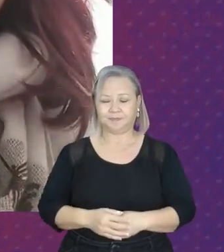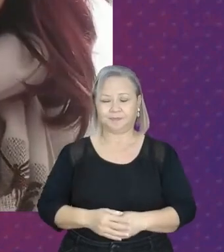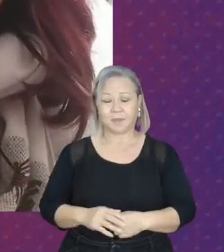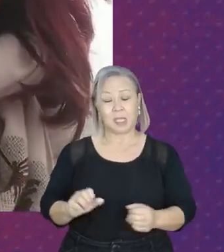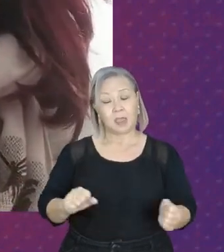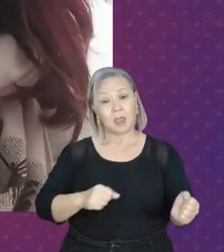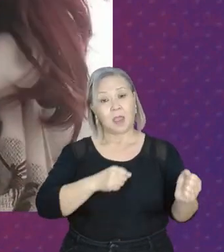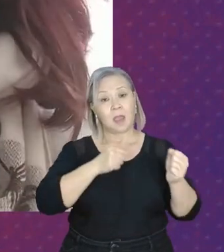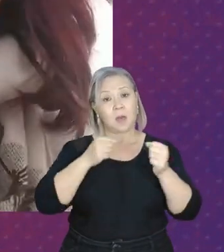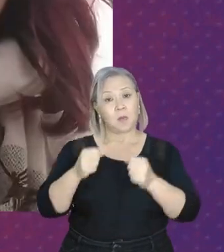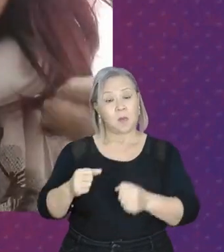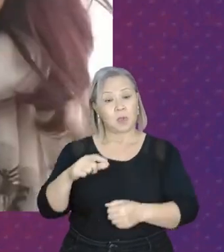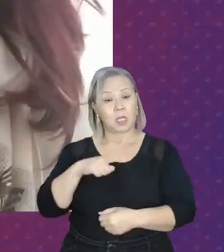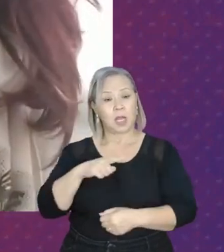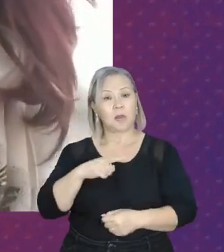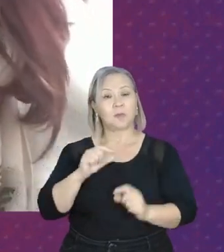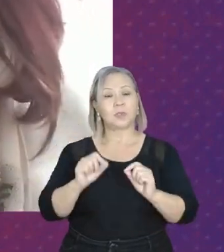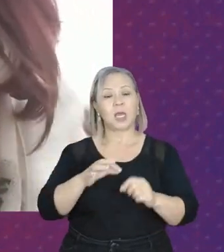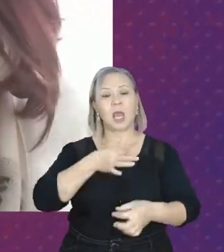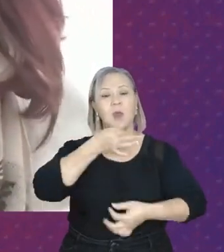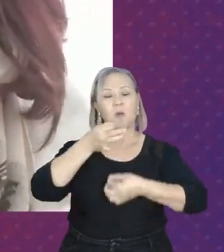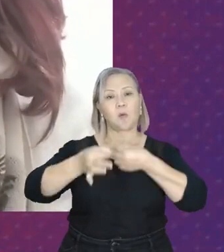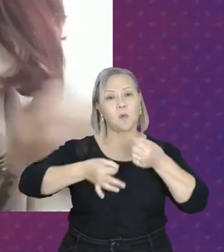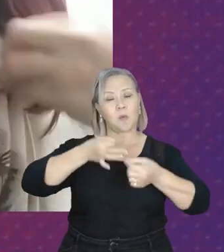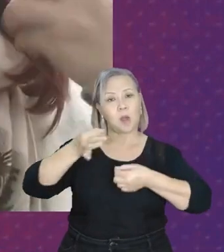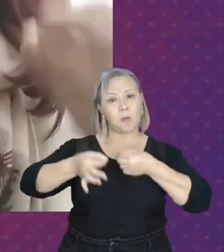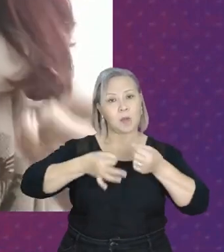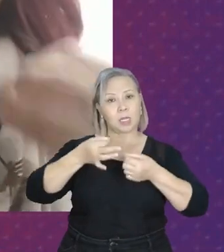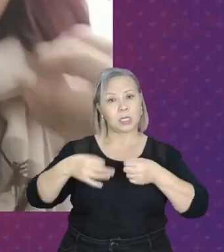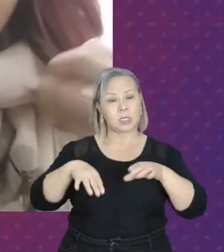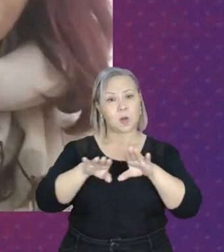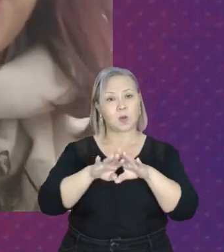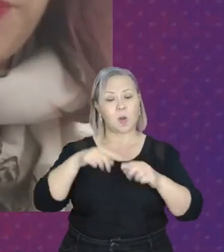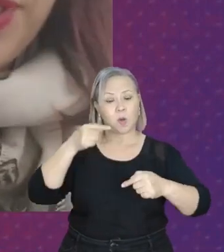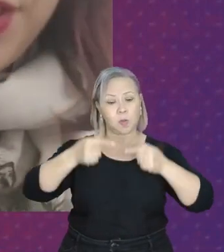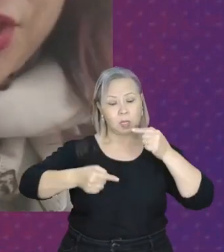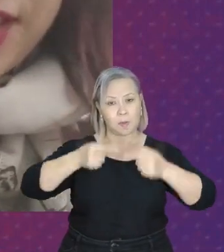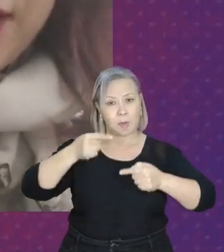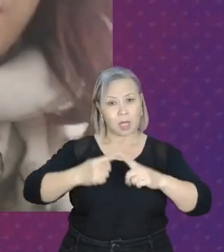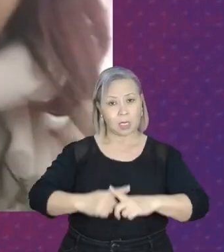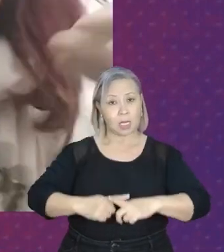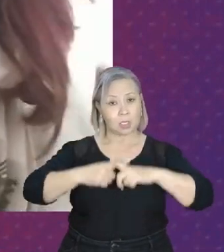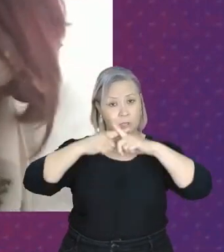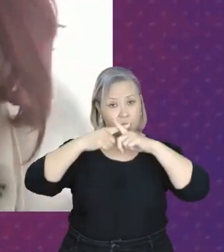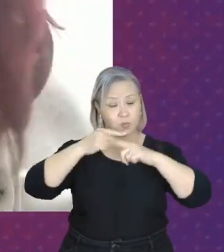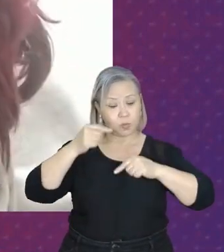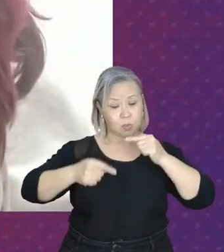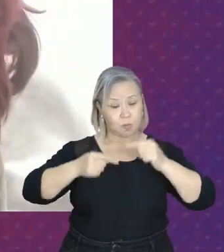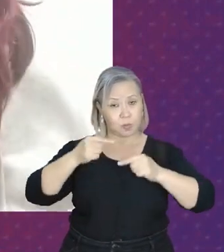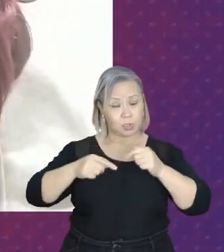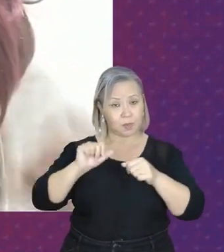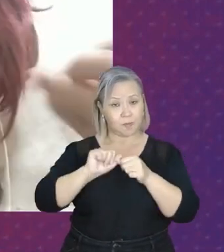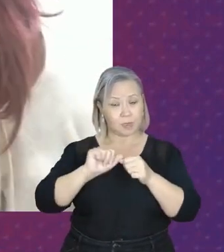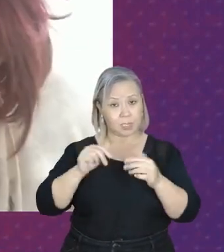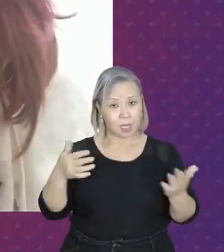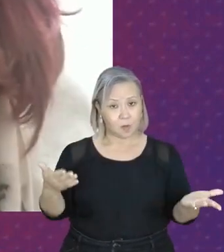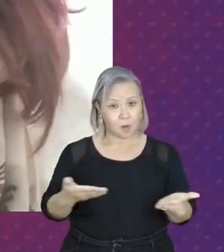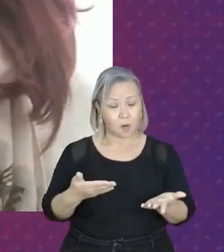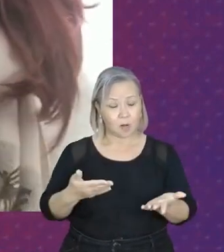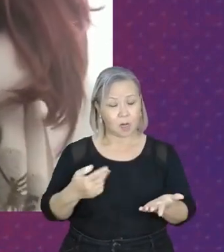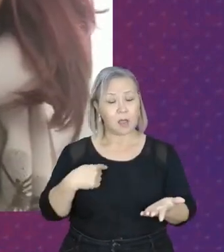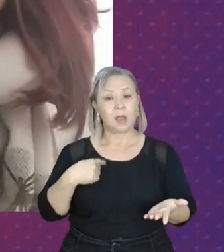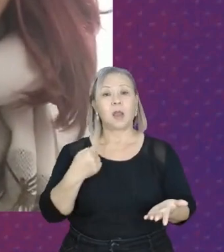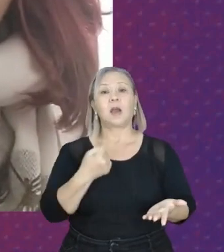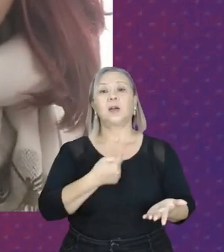ter como argumentação, inclusive, no debate, na disputa política que a gente vai fazer agora, que nós,